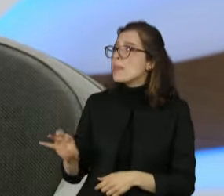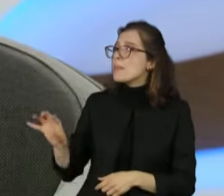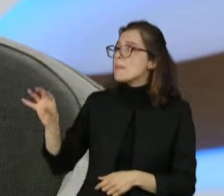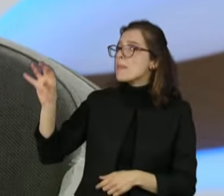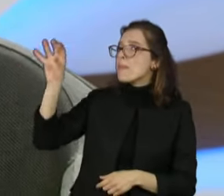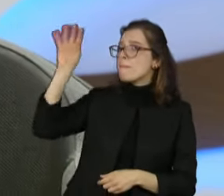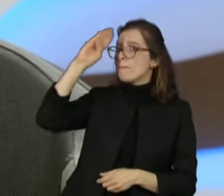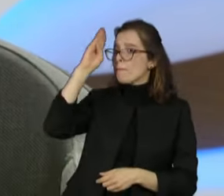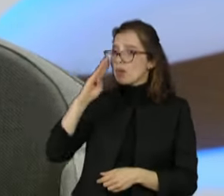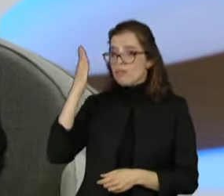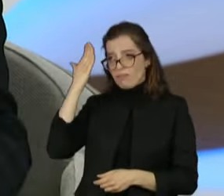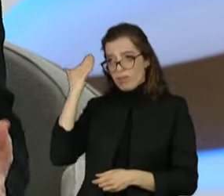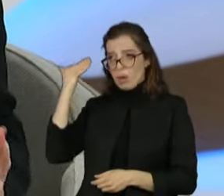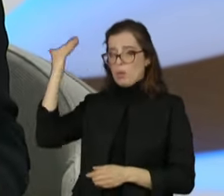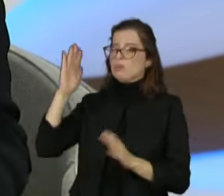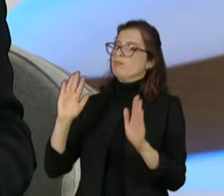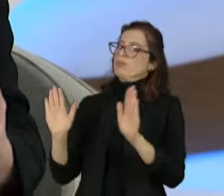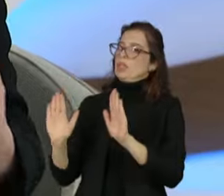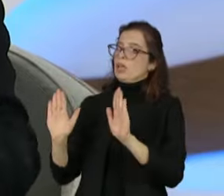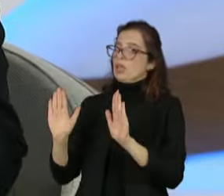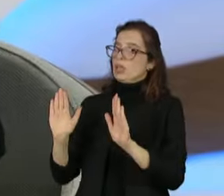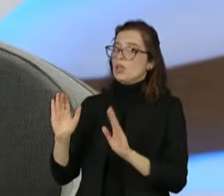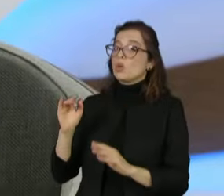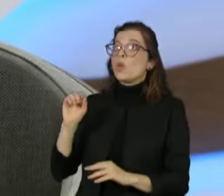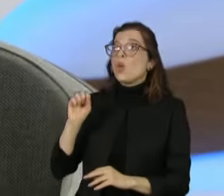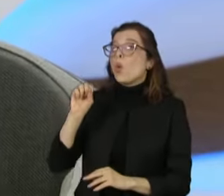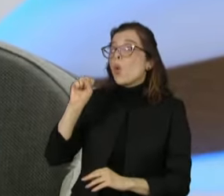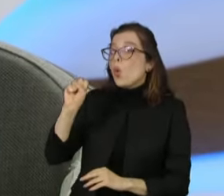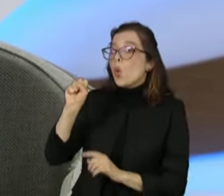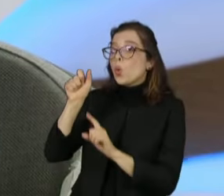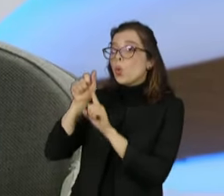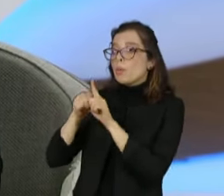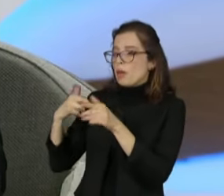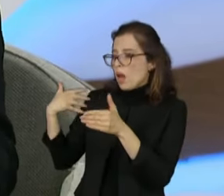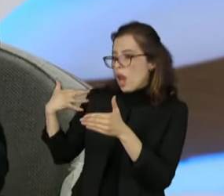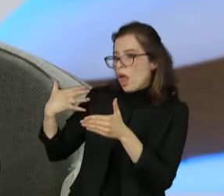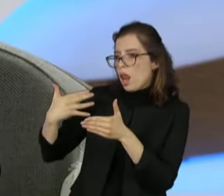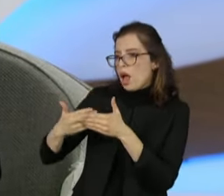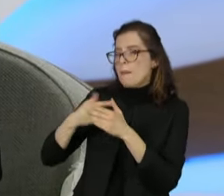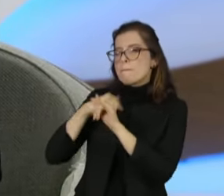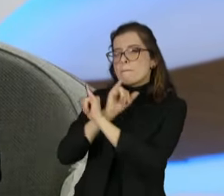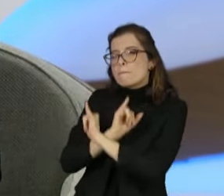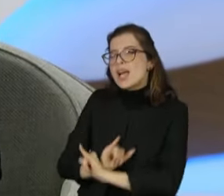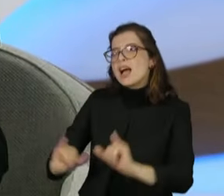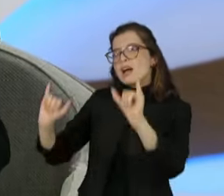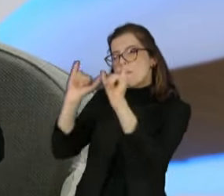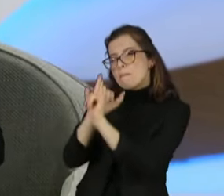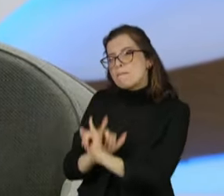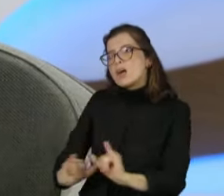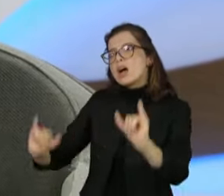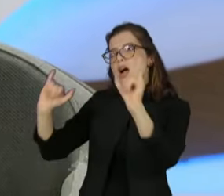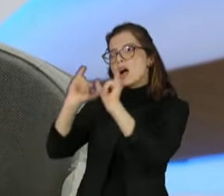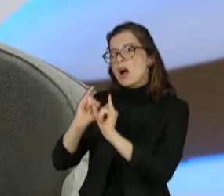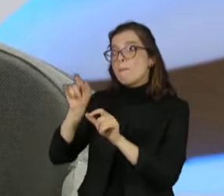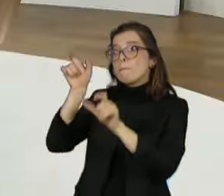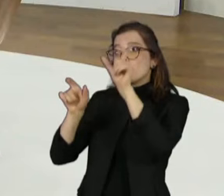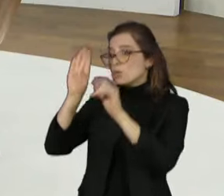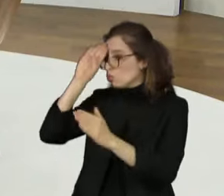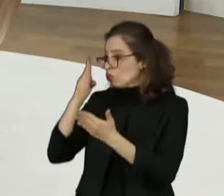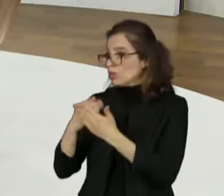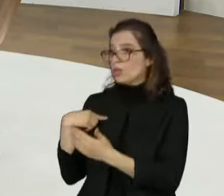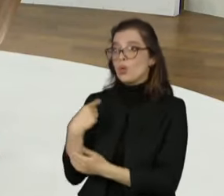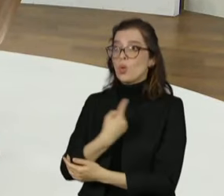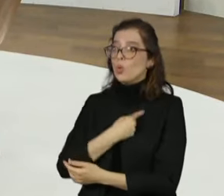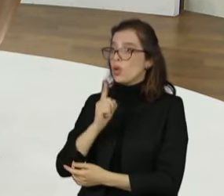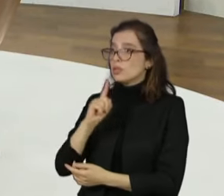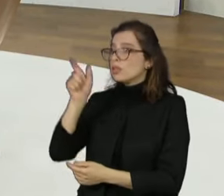nós levamos oito meses para impor a nossa candidatura, porque as pessoas não acreditavam na nossa resiliência. Não conhecem a minha coragem,